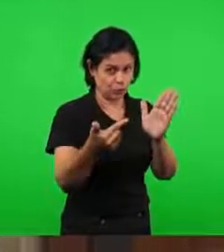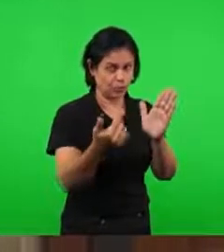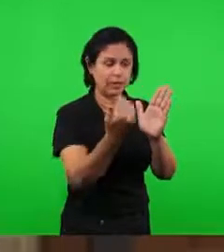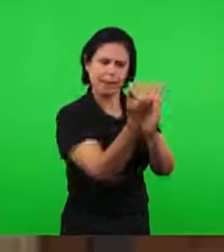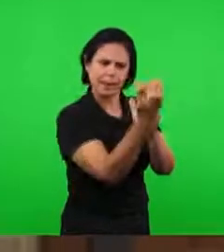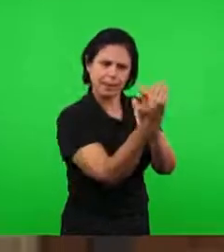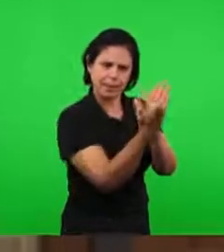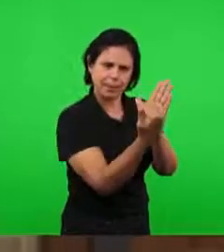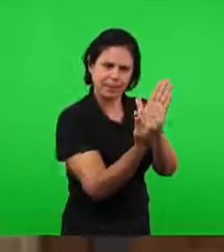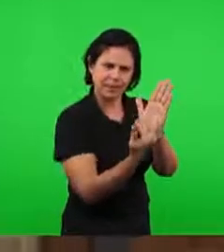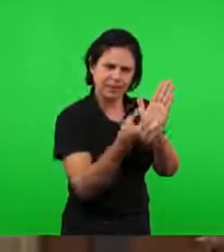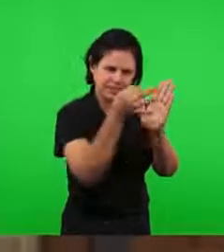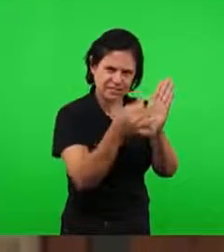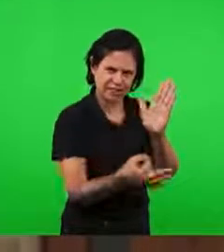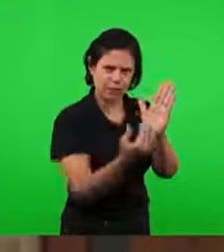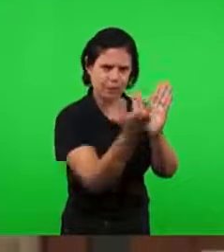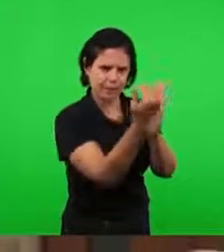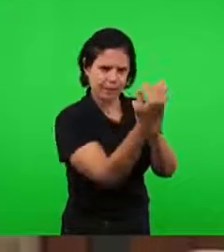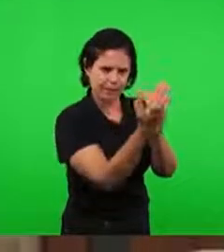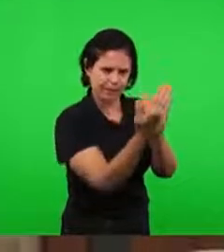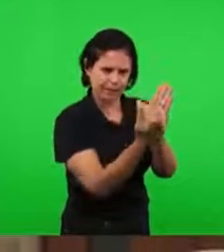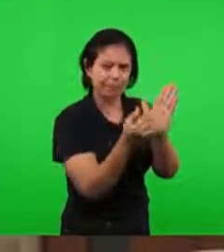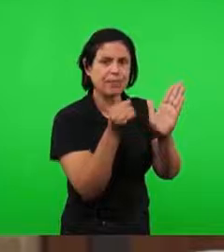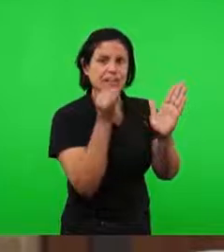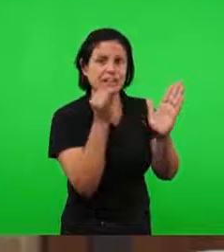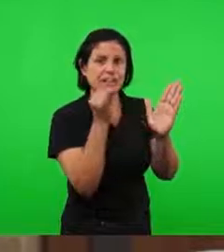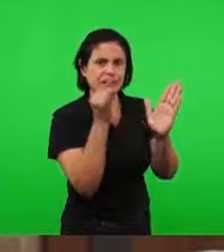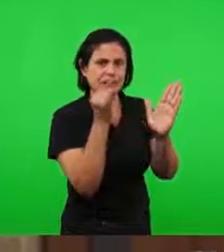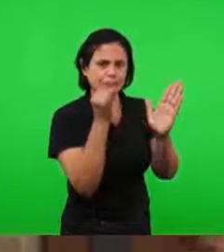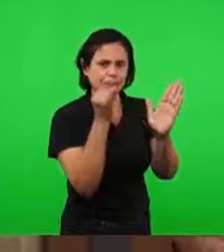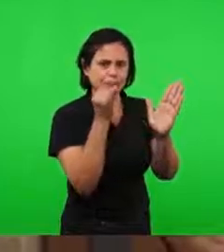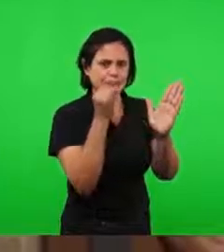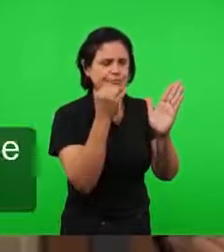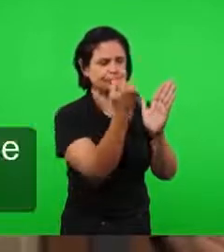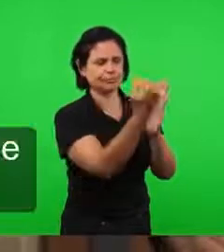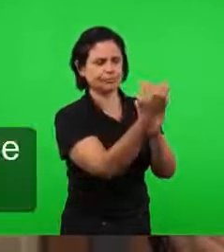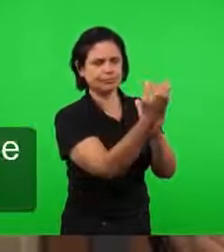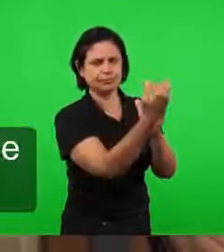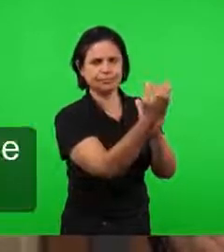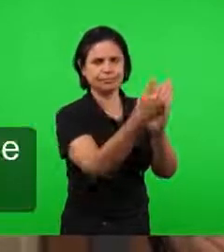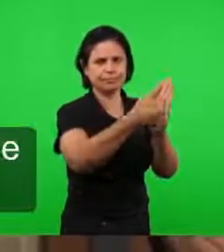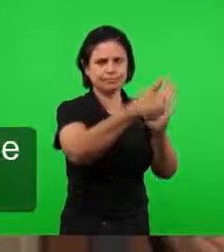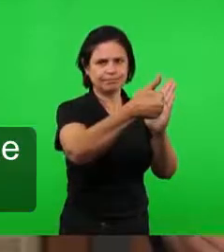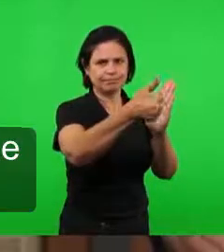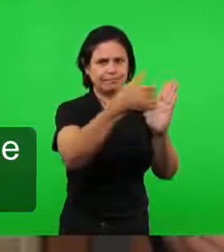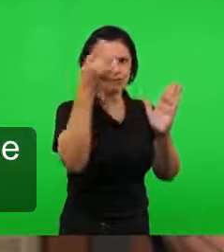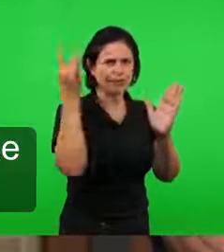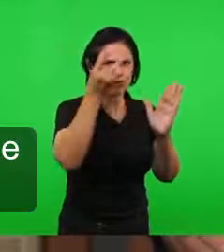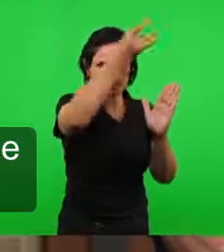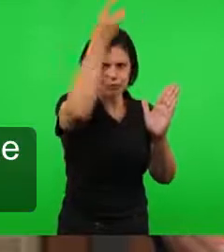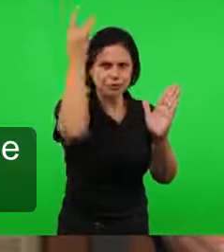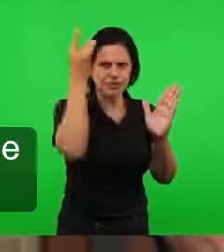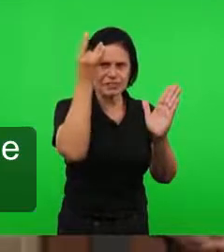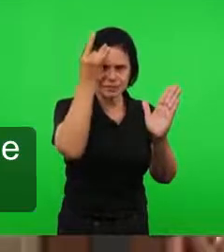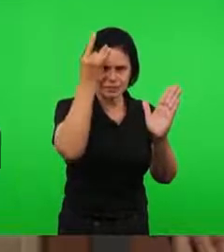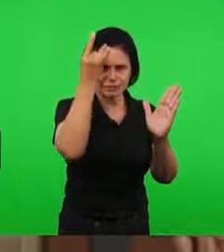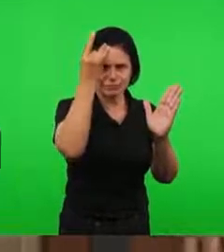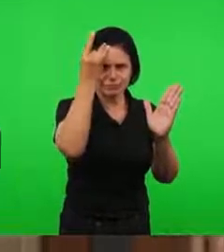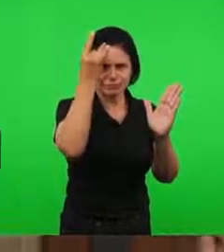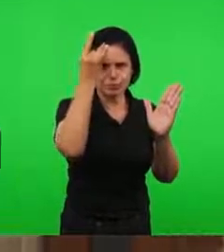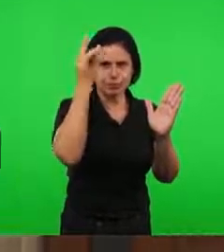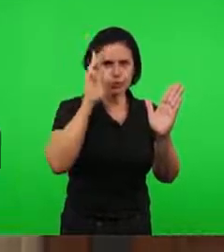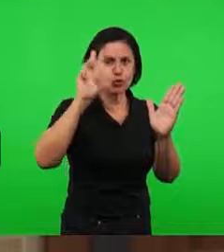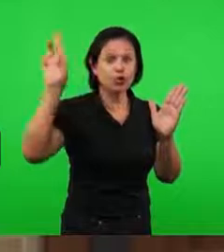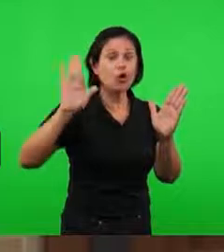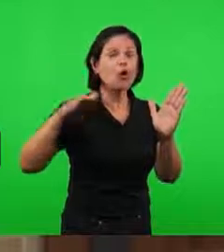sequencial. Então, nessa sequência aqui, exemplo, primeiramente os irmãos vão identificar a operação do Espírito Santo, o Espírito do Senhor,